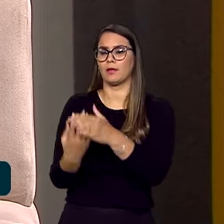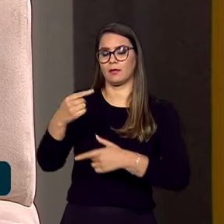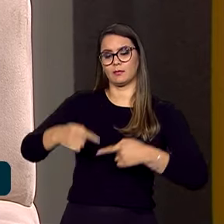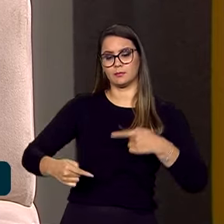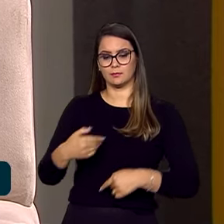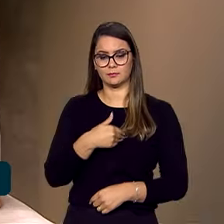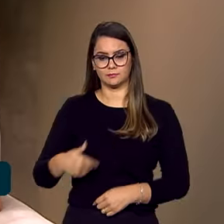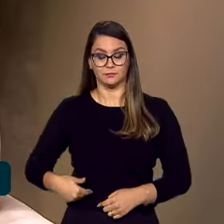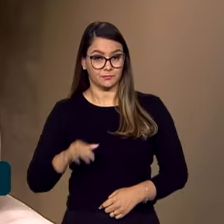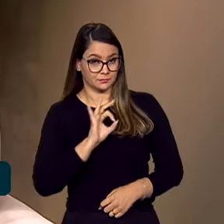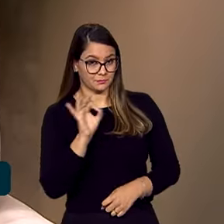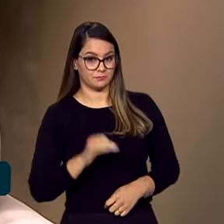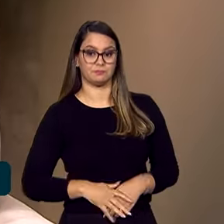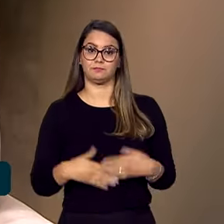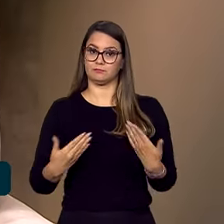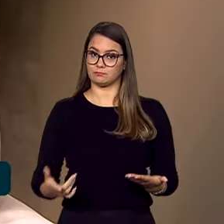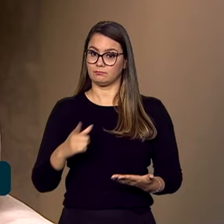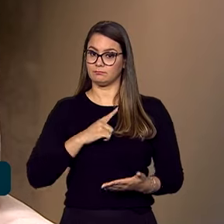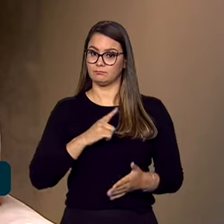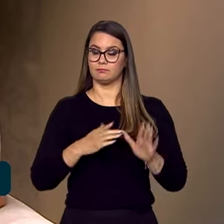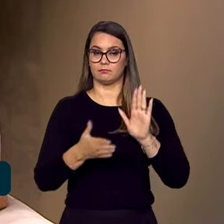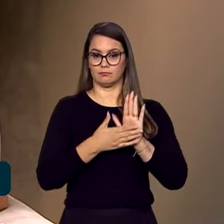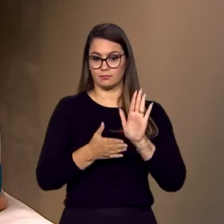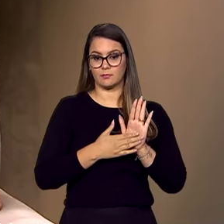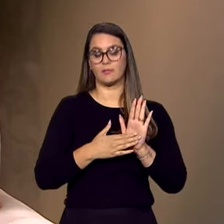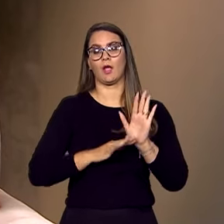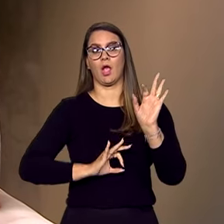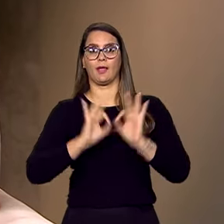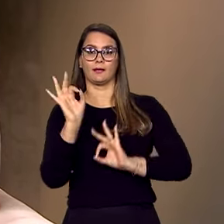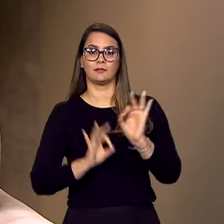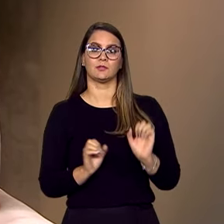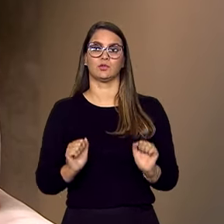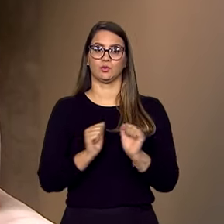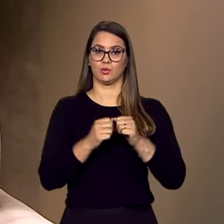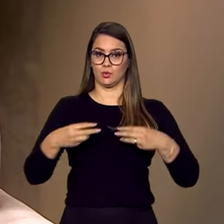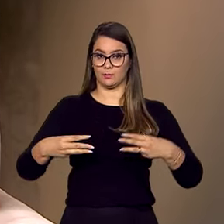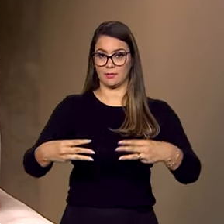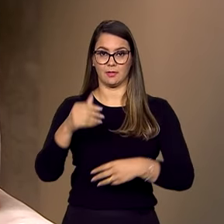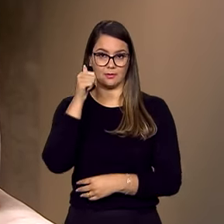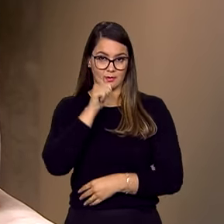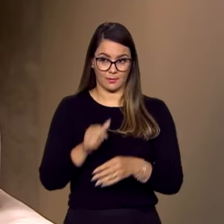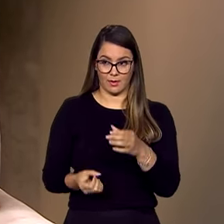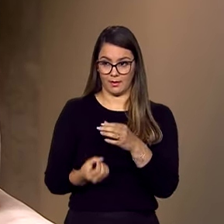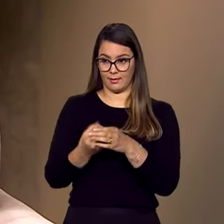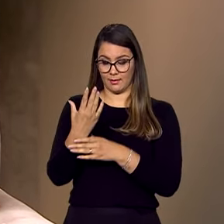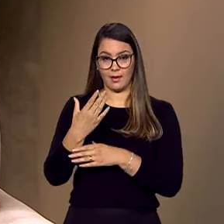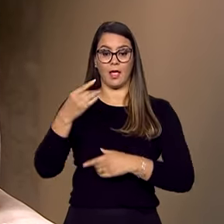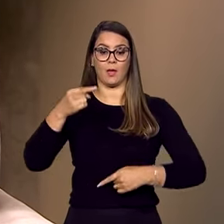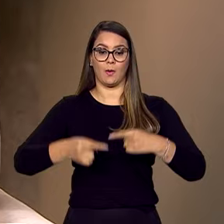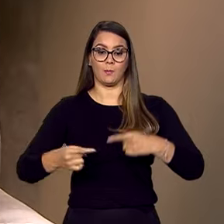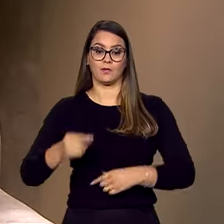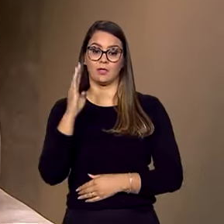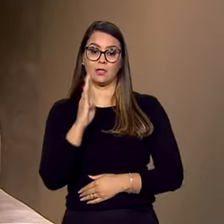públicas. Excelente. Bom, nós temos essa missão de coordenar junto com o Ministério das Mulheres a elaboração dessa política